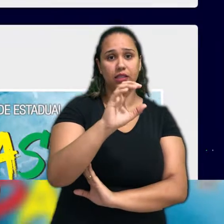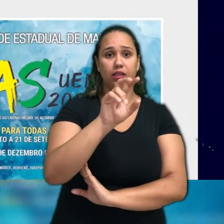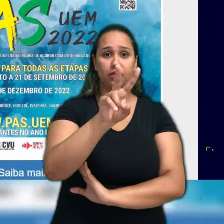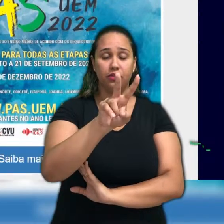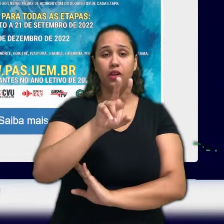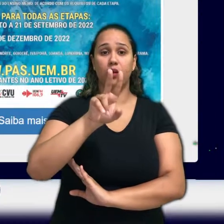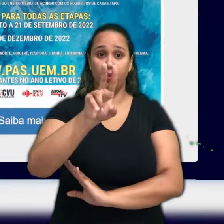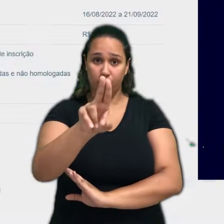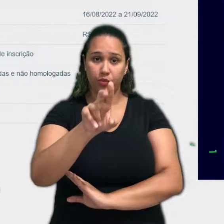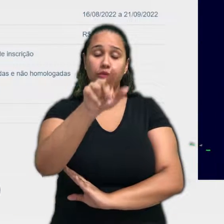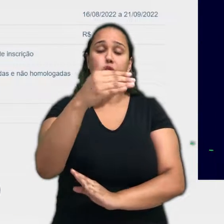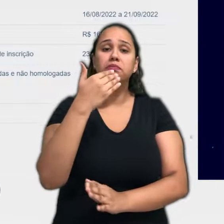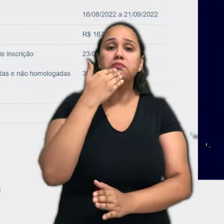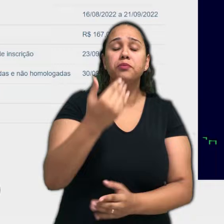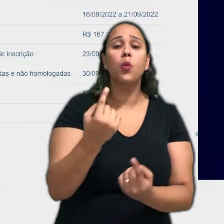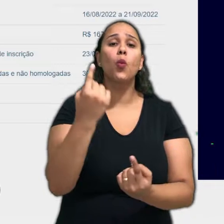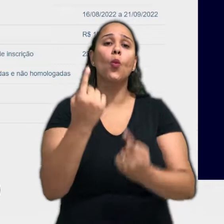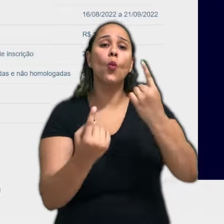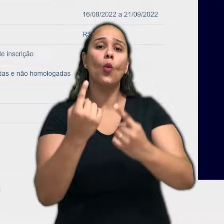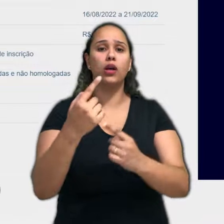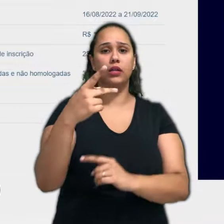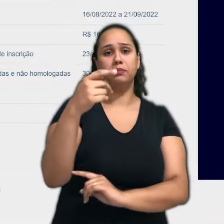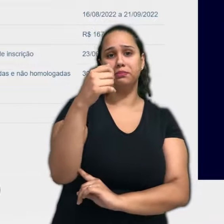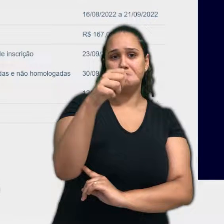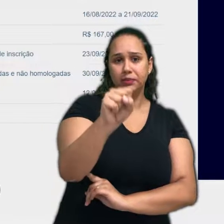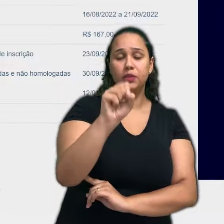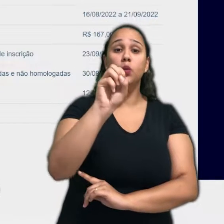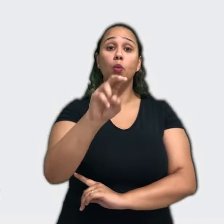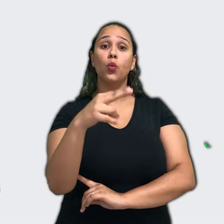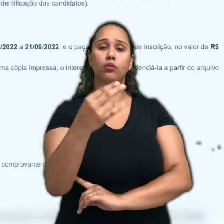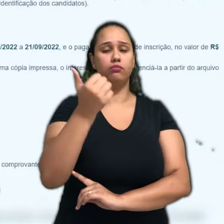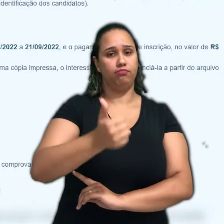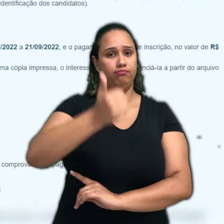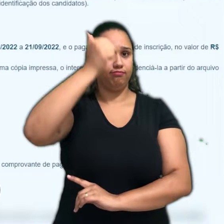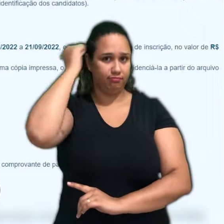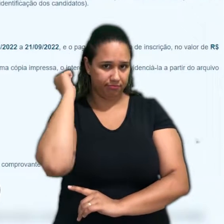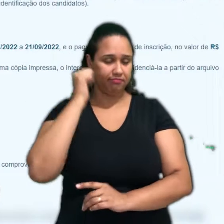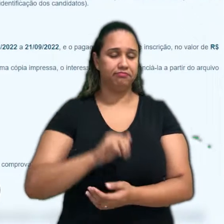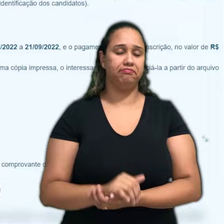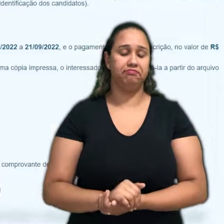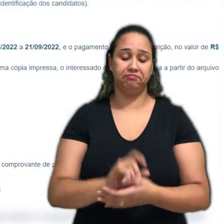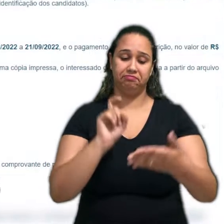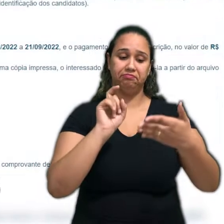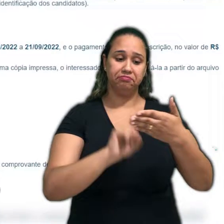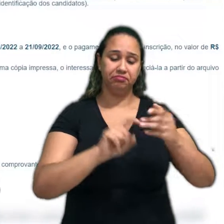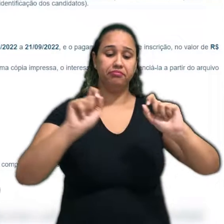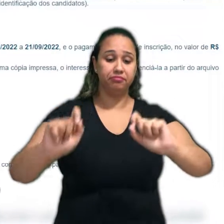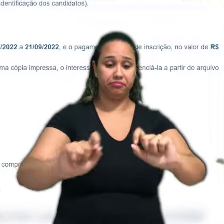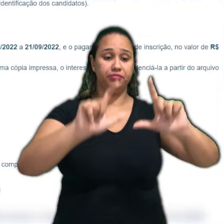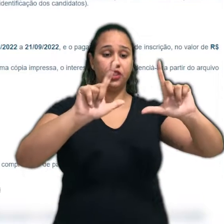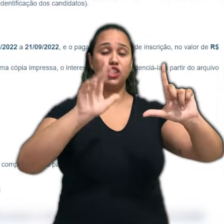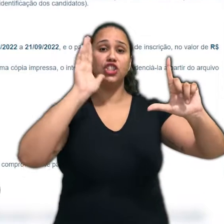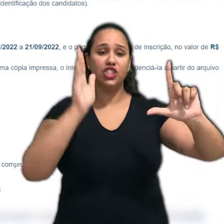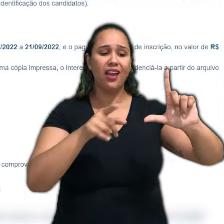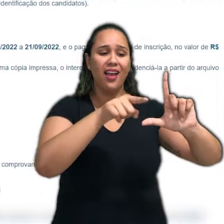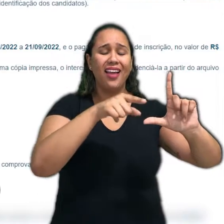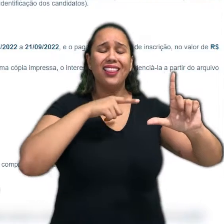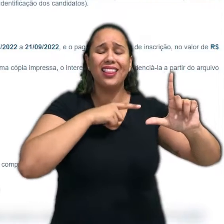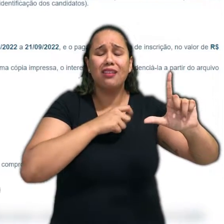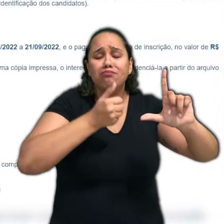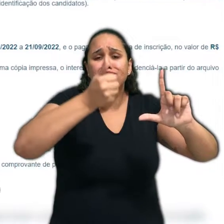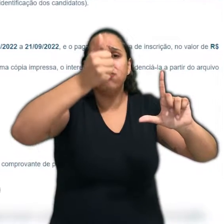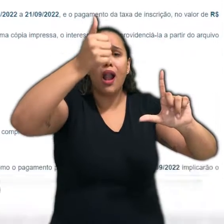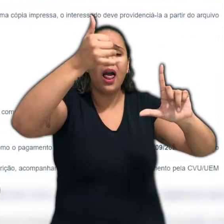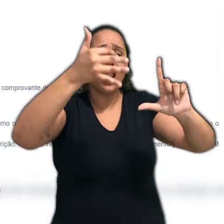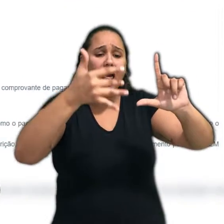PAS ou do vestibular. Você será direcionado para uma página de início das inscrições, contando várias orientações e